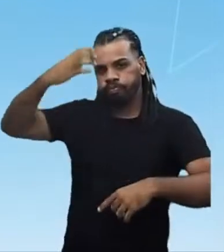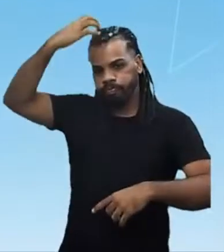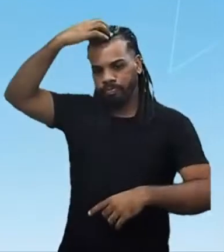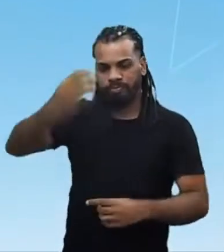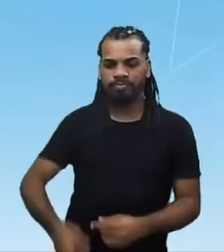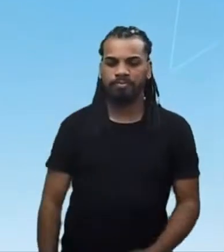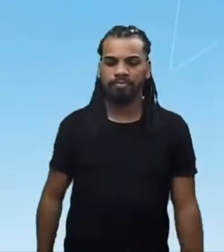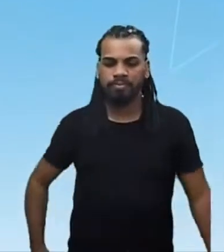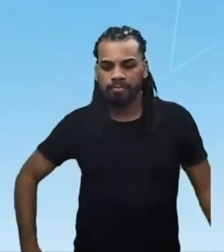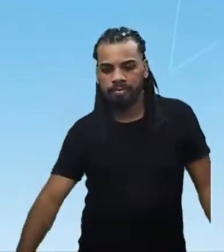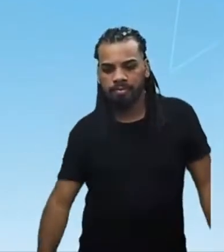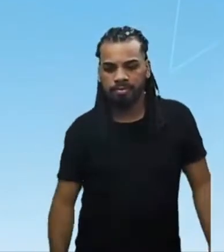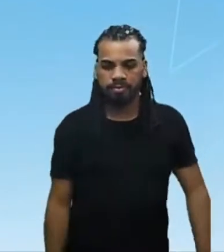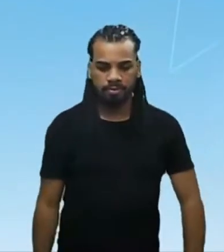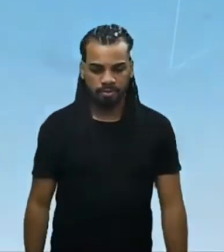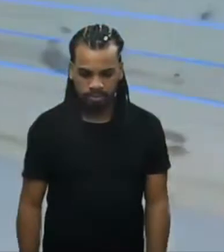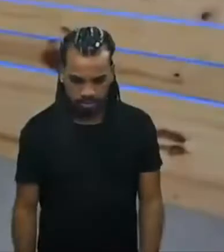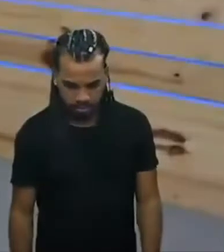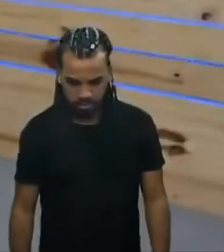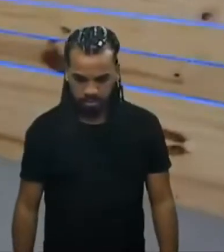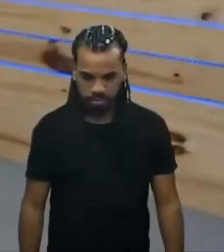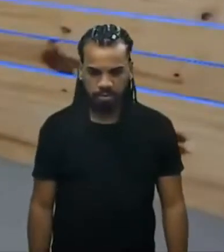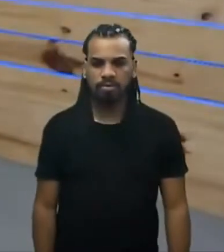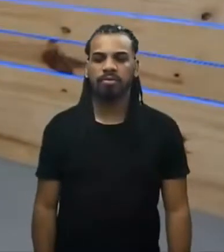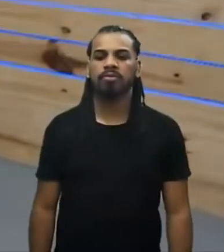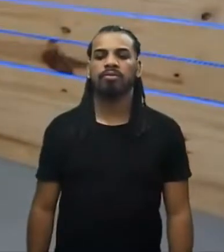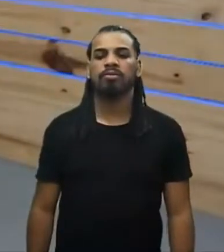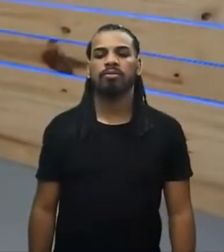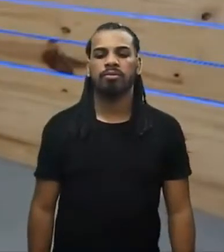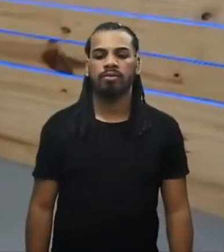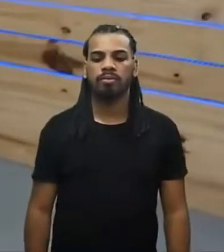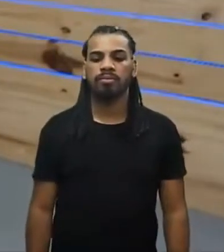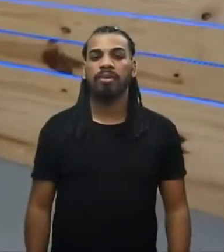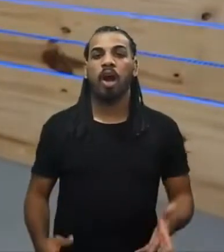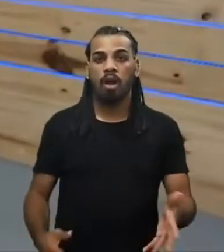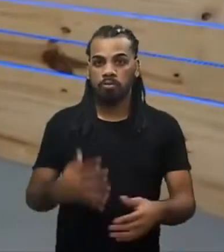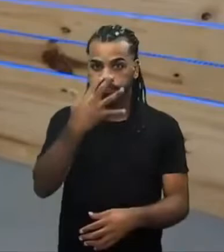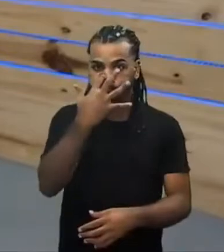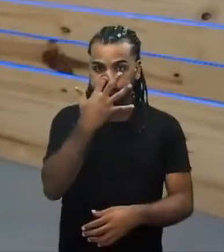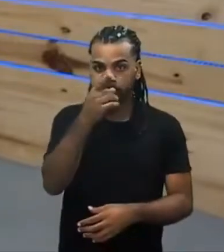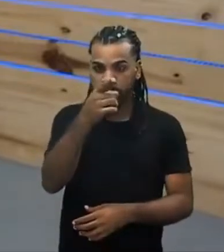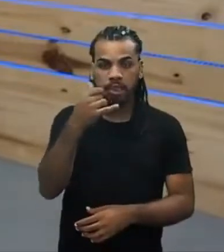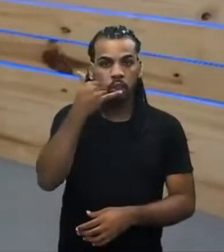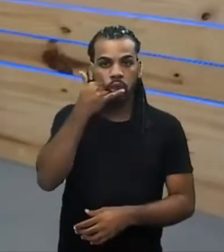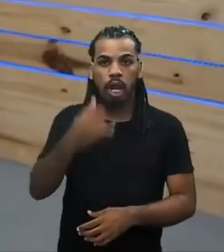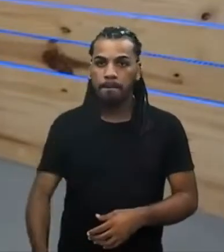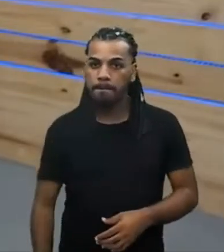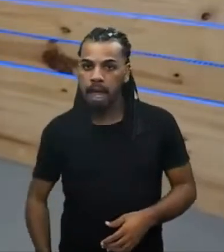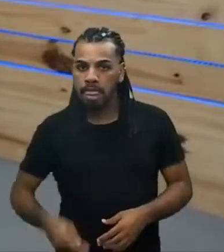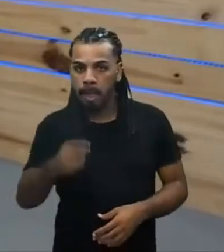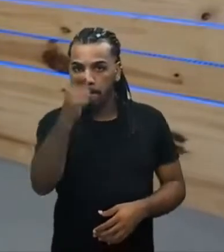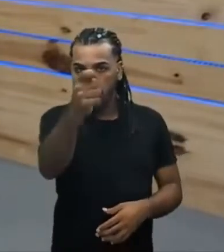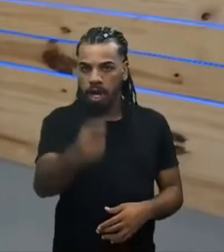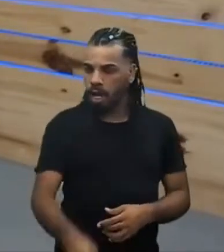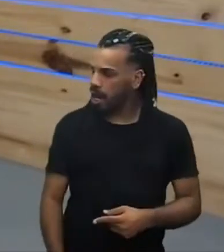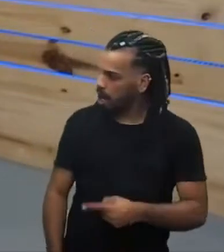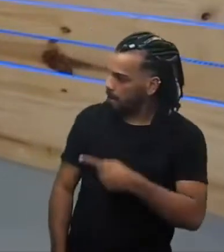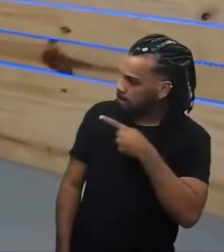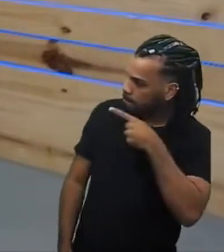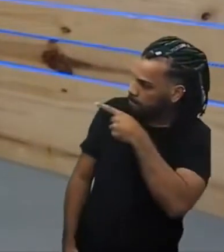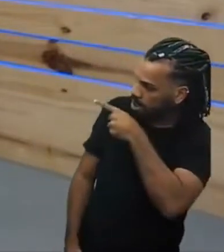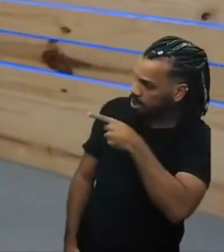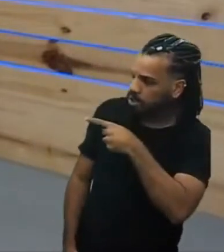darmos prosseguimento, joga o QR Code aí na tela e você, aí de casa, pode apontar o seu celular e